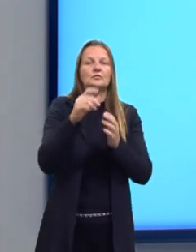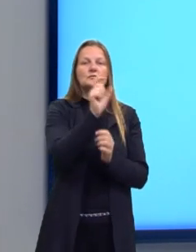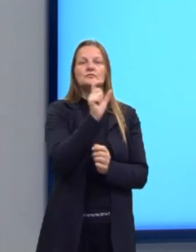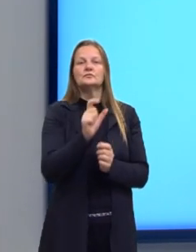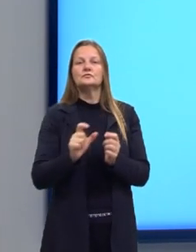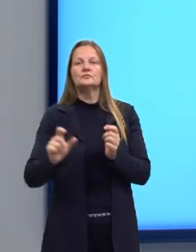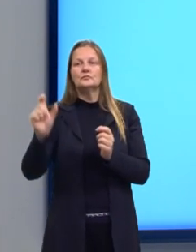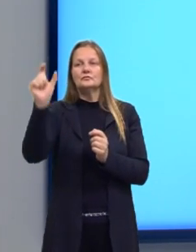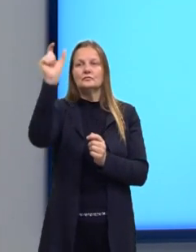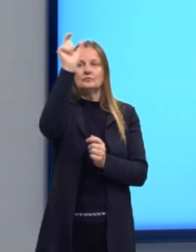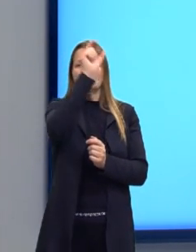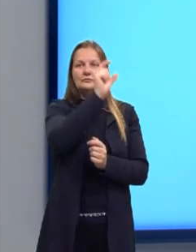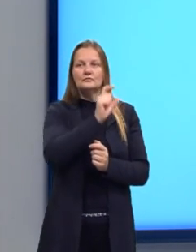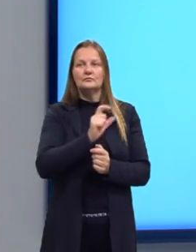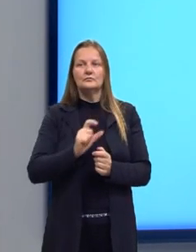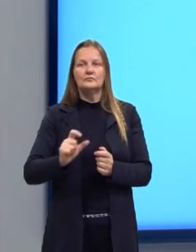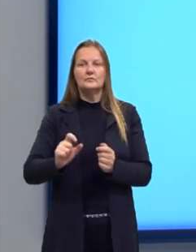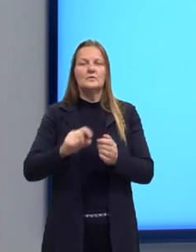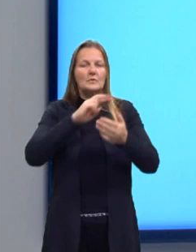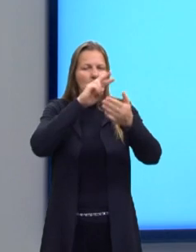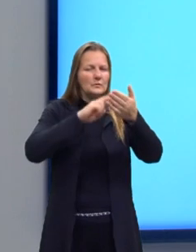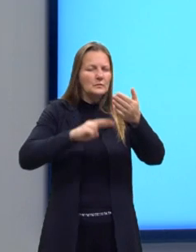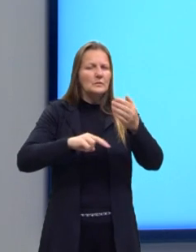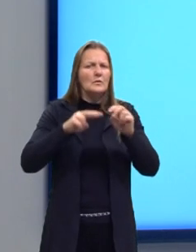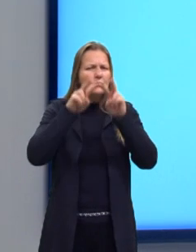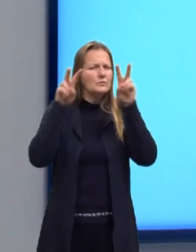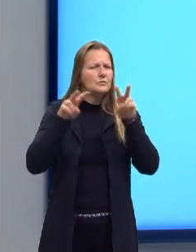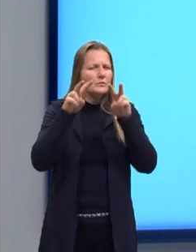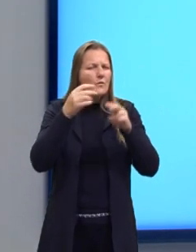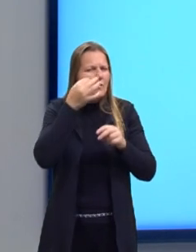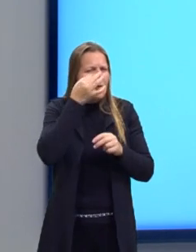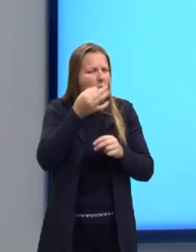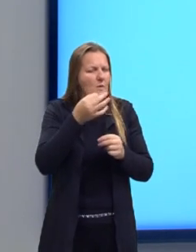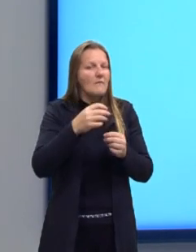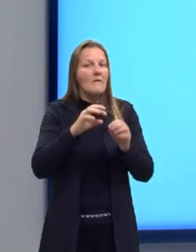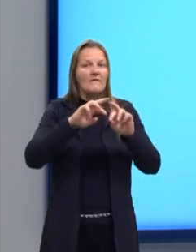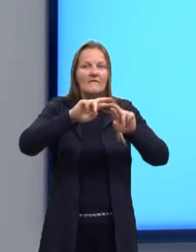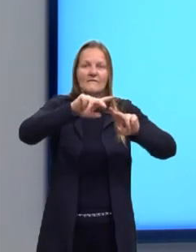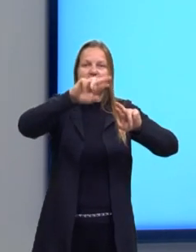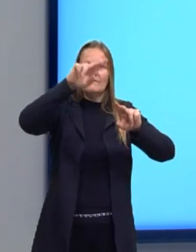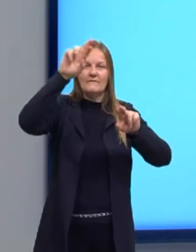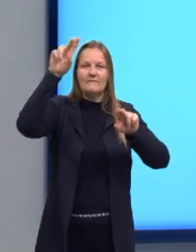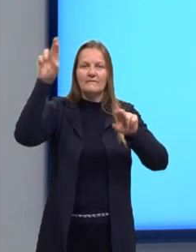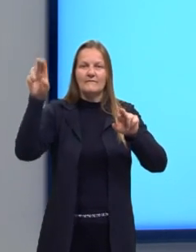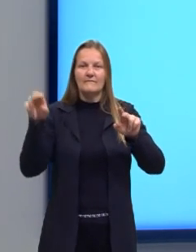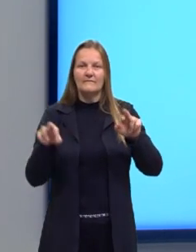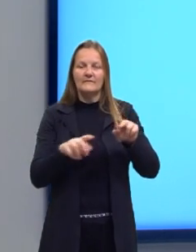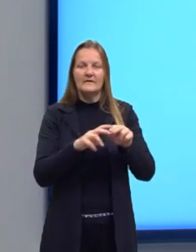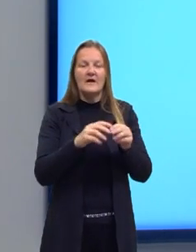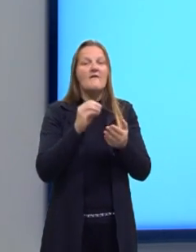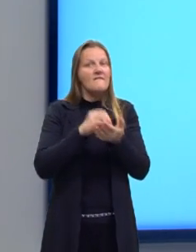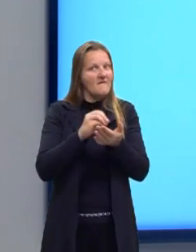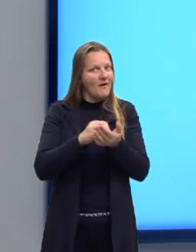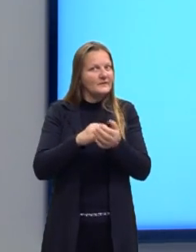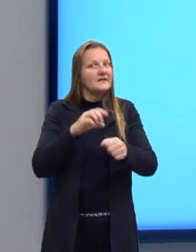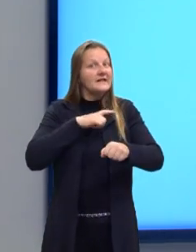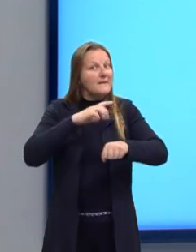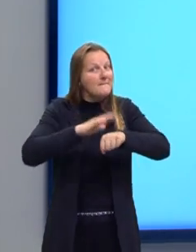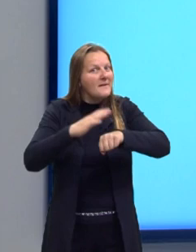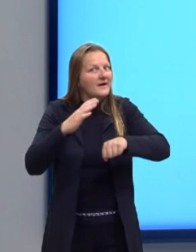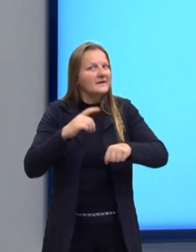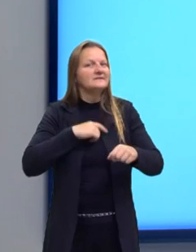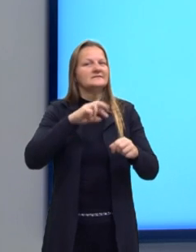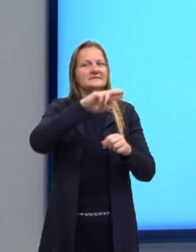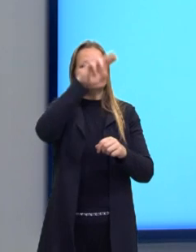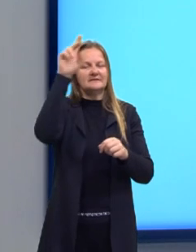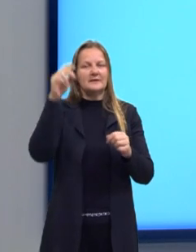terminações. Dei mais uma lida, dei mais uma olhada. Ah, são várias e não estão todas aqui, tá, gente? Agora mesmo eu vou